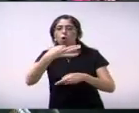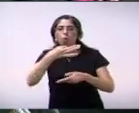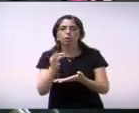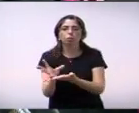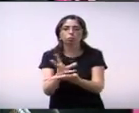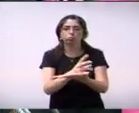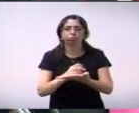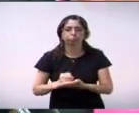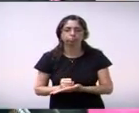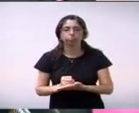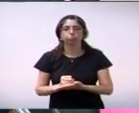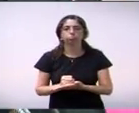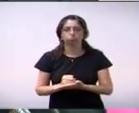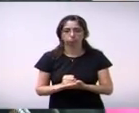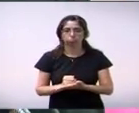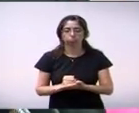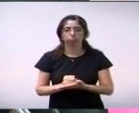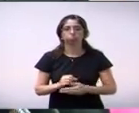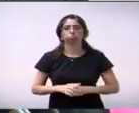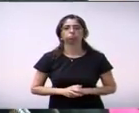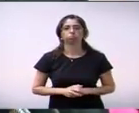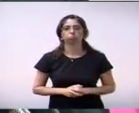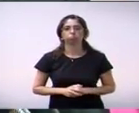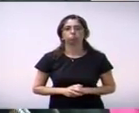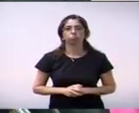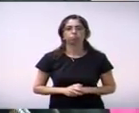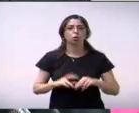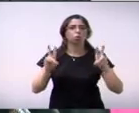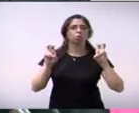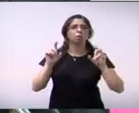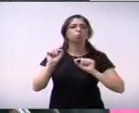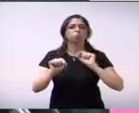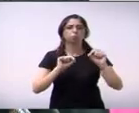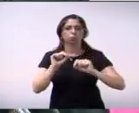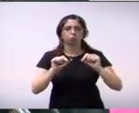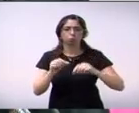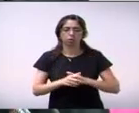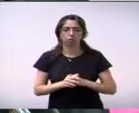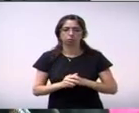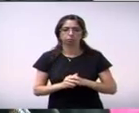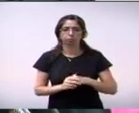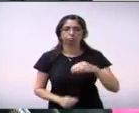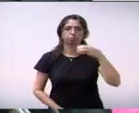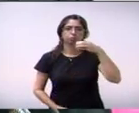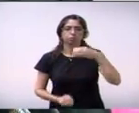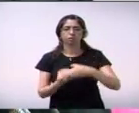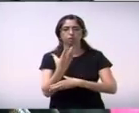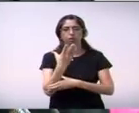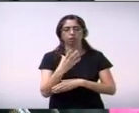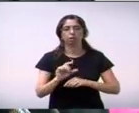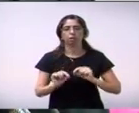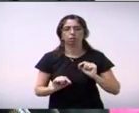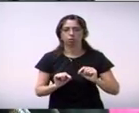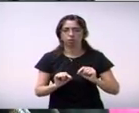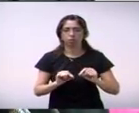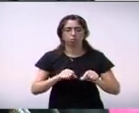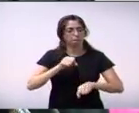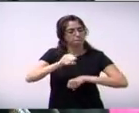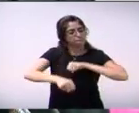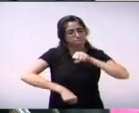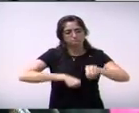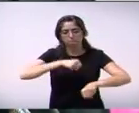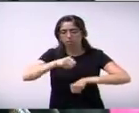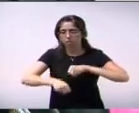pesquisa origem-destino a fim de implantar vias exclusivas para bicicletas no